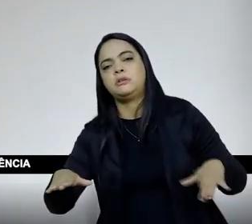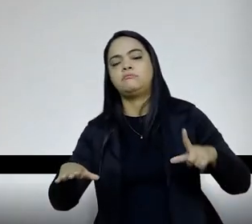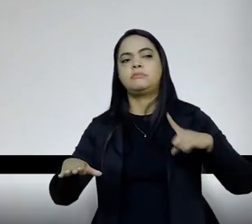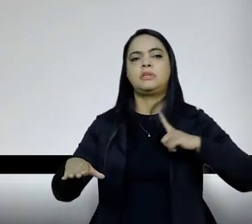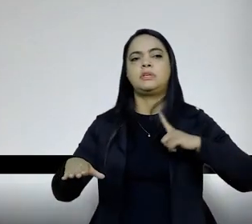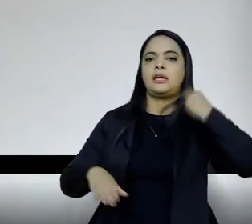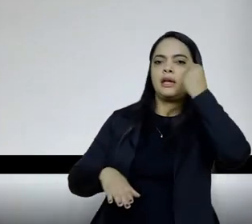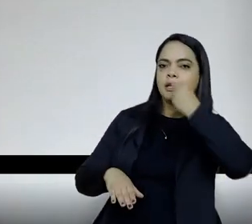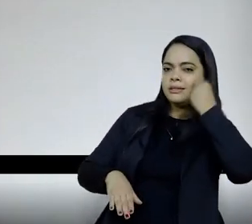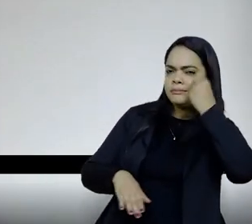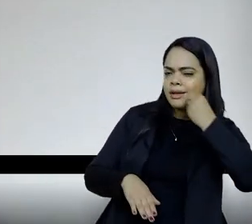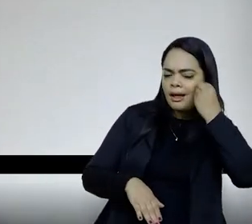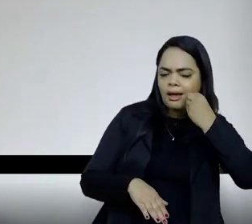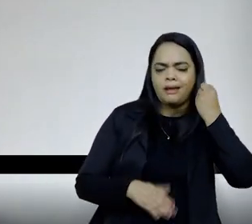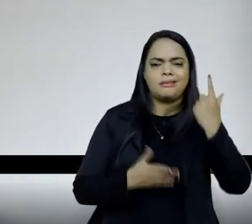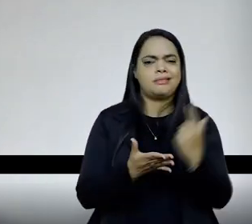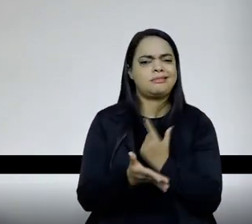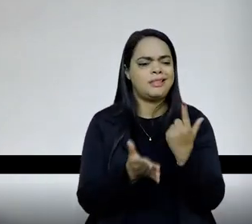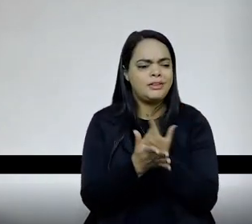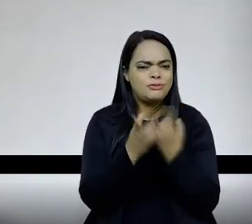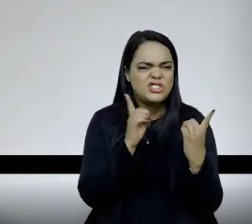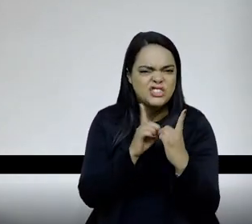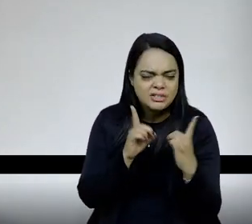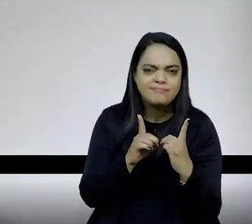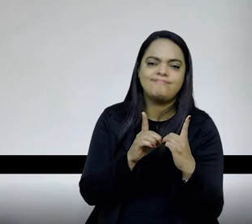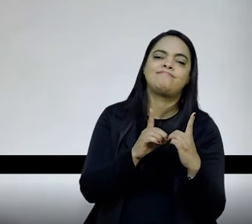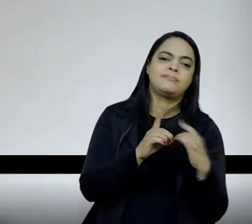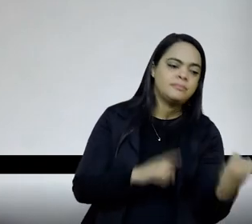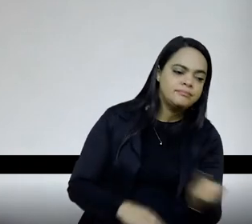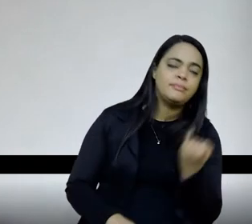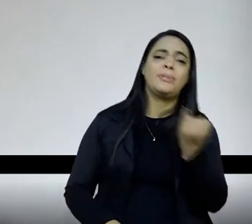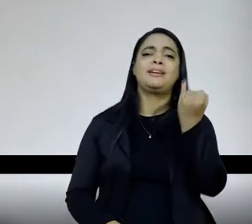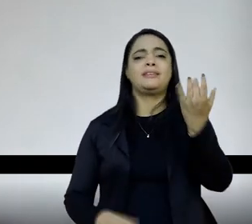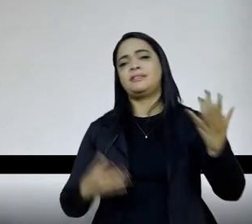estética com o livro didático que é importante, né,